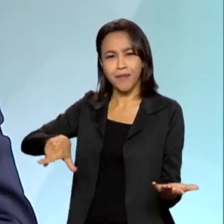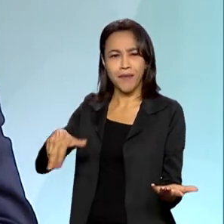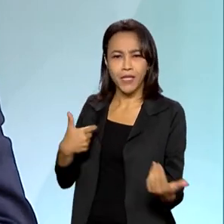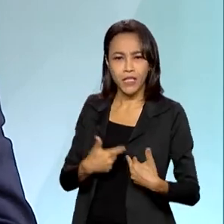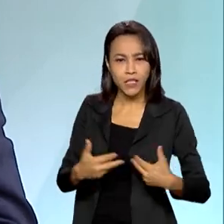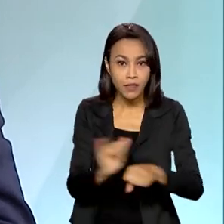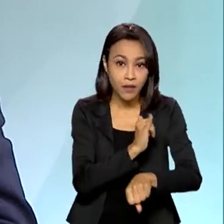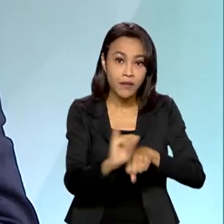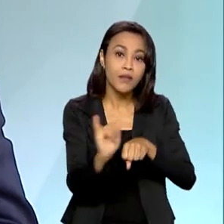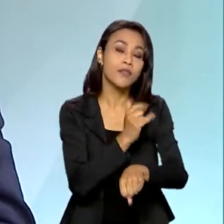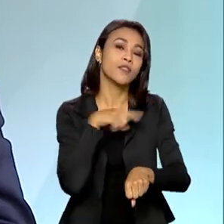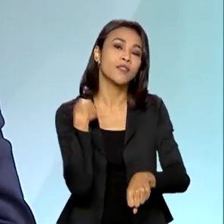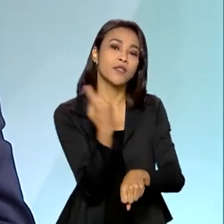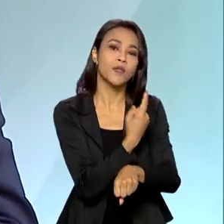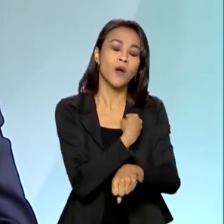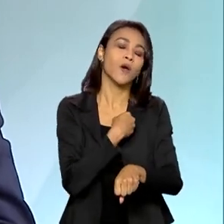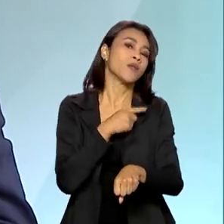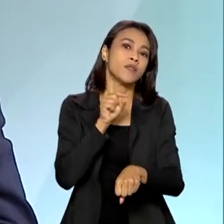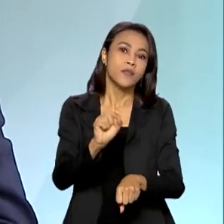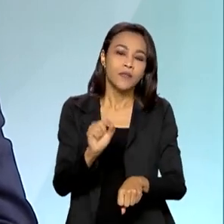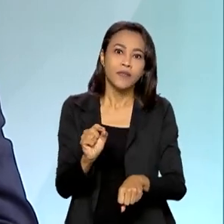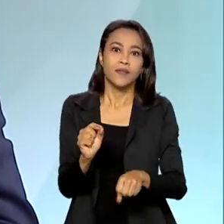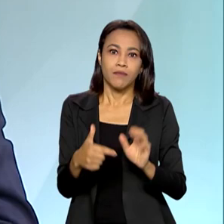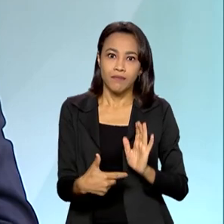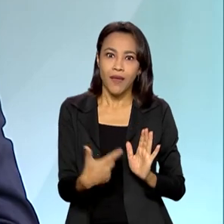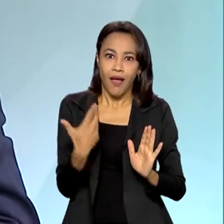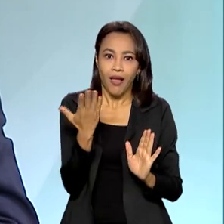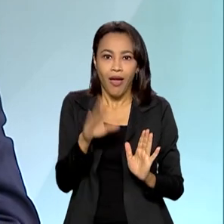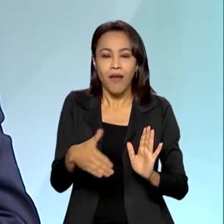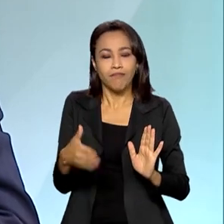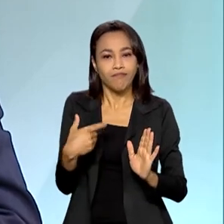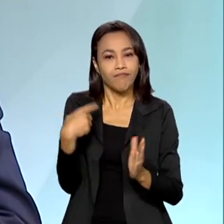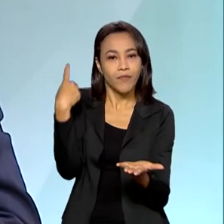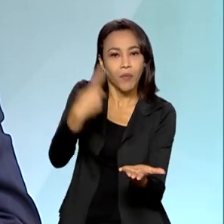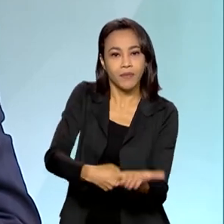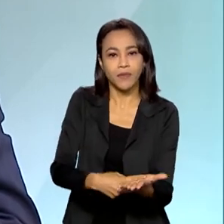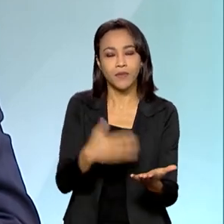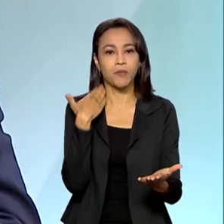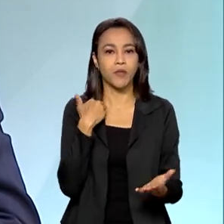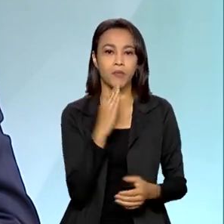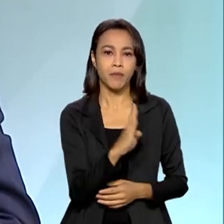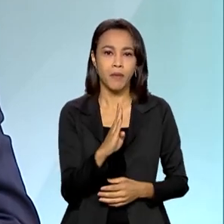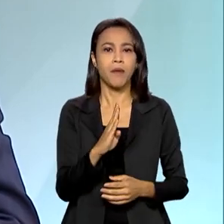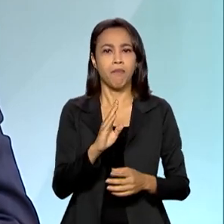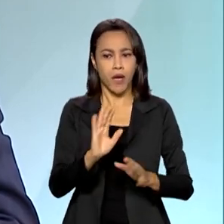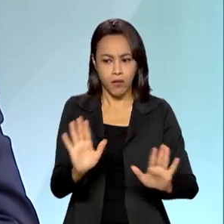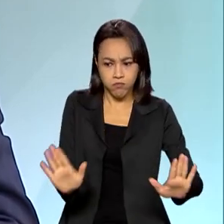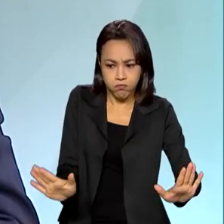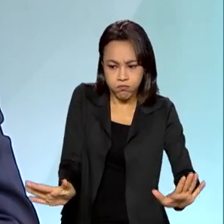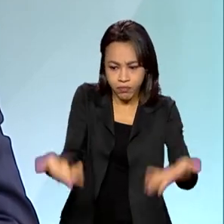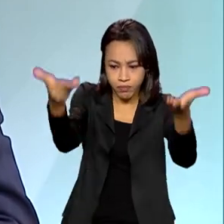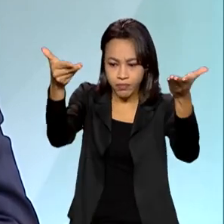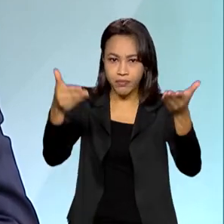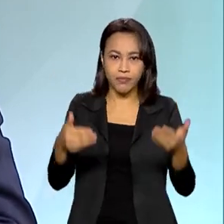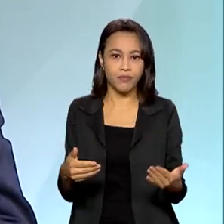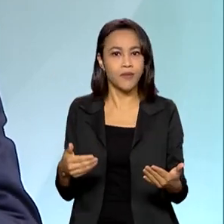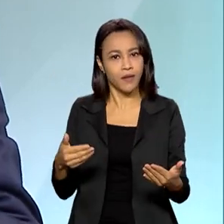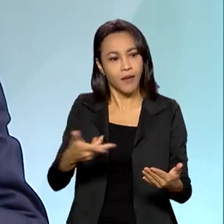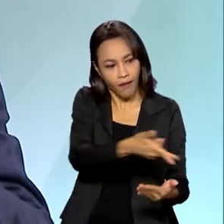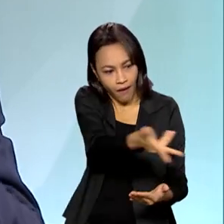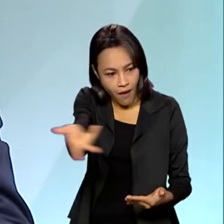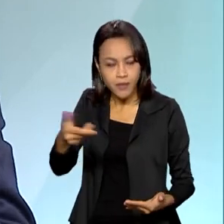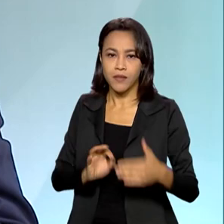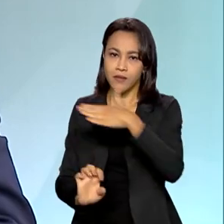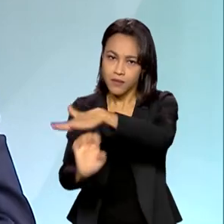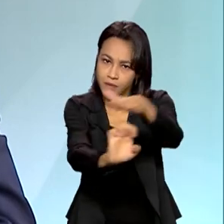mecanismos que nós colocamos no âmbito da pauta estratégica do Banco do Brasil para que a gente pudesse alavancar os negócios cada vez mais, fazer com que essa empresa seja